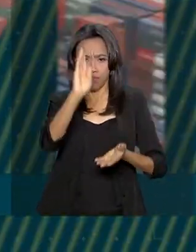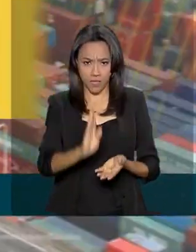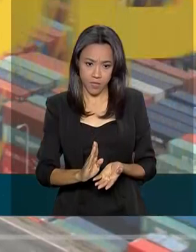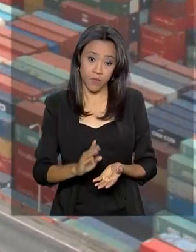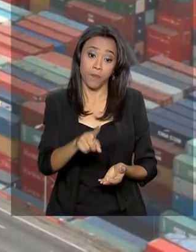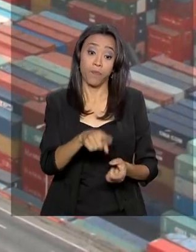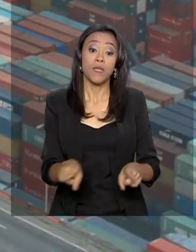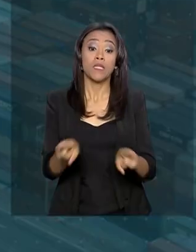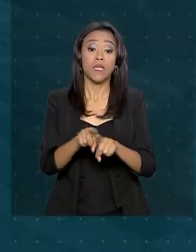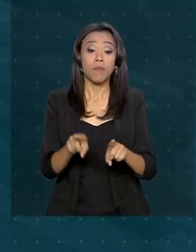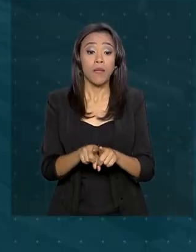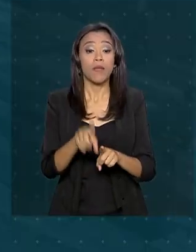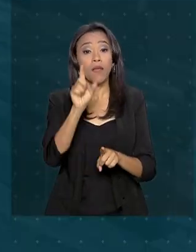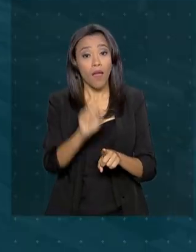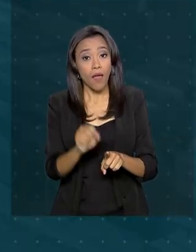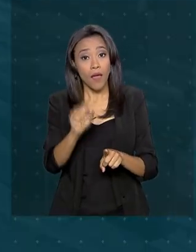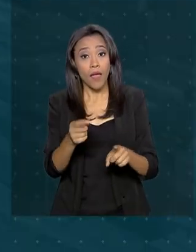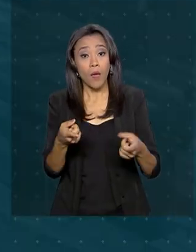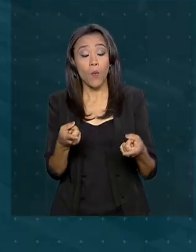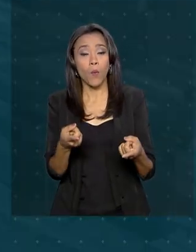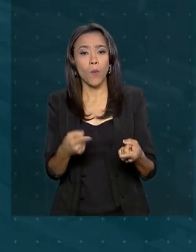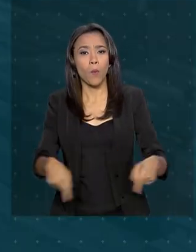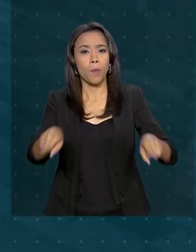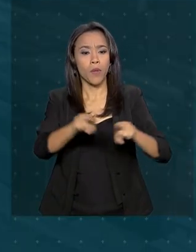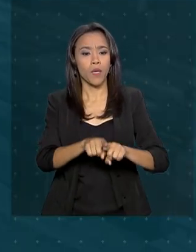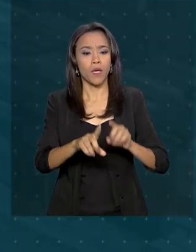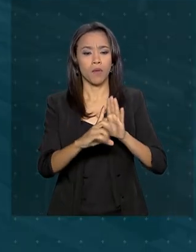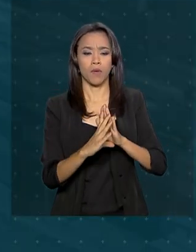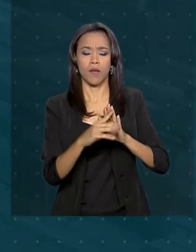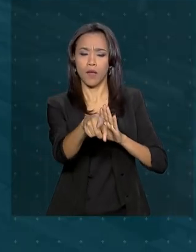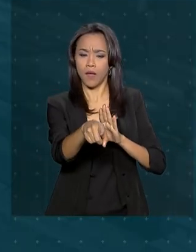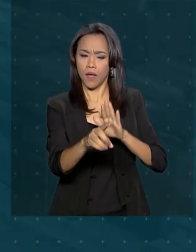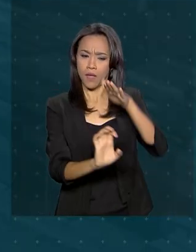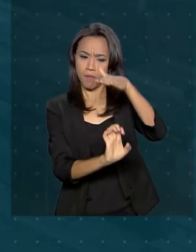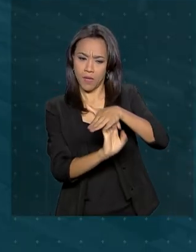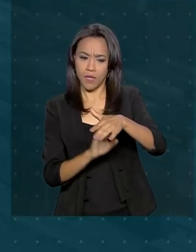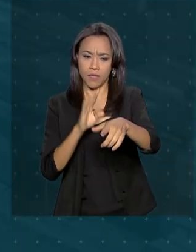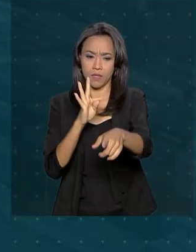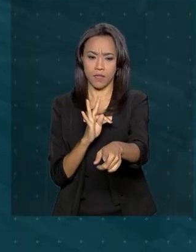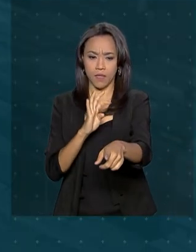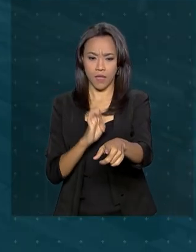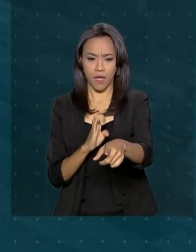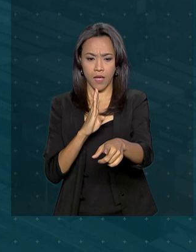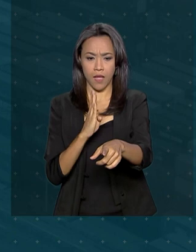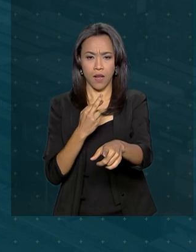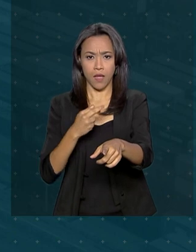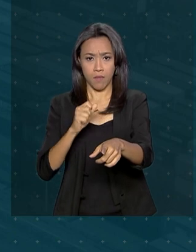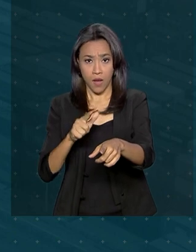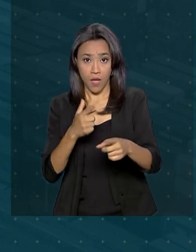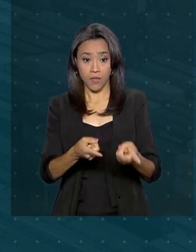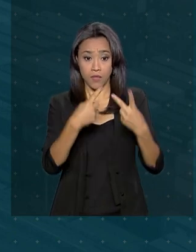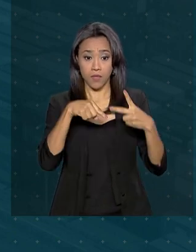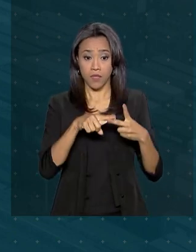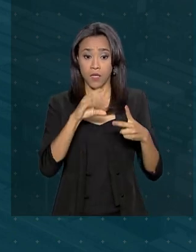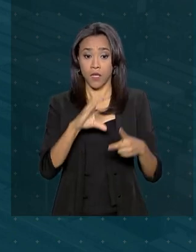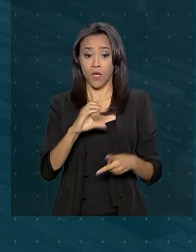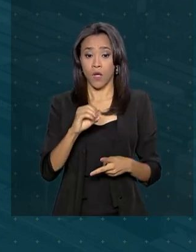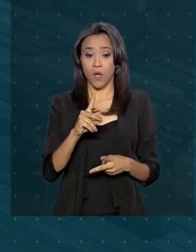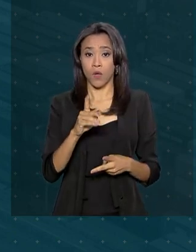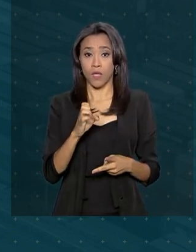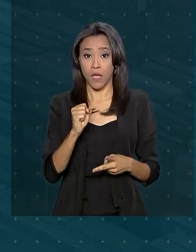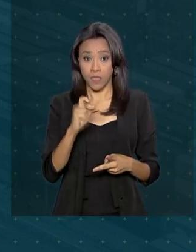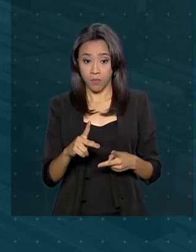Também passaram a integrar o programa a Telebrás, a Companhia Docas do Estado de São Paulo, CODESP, a